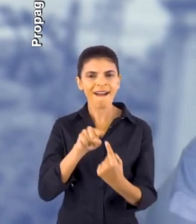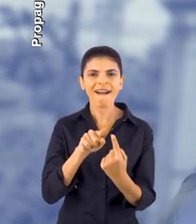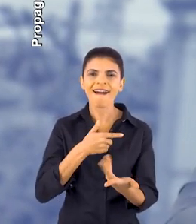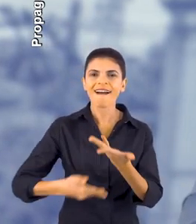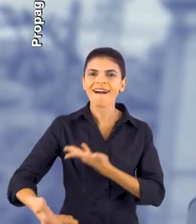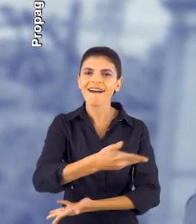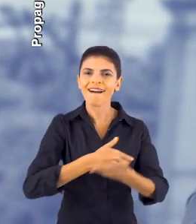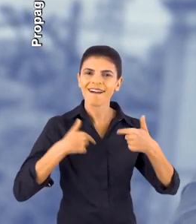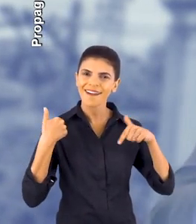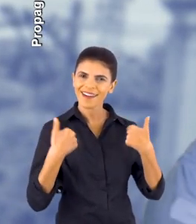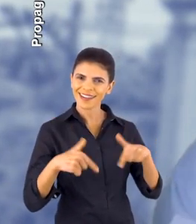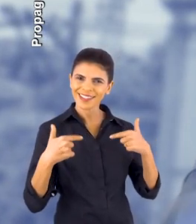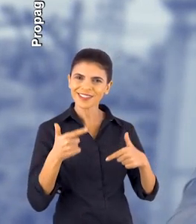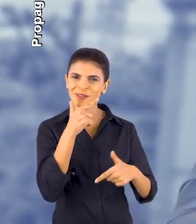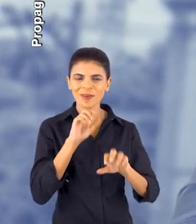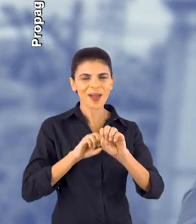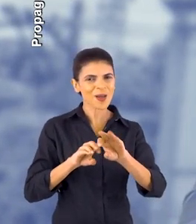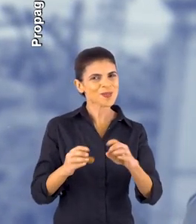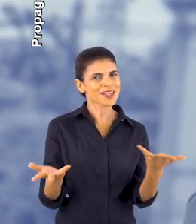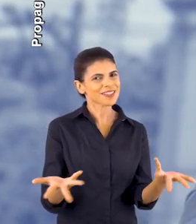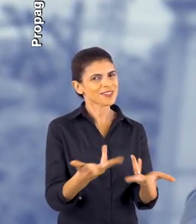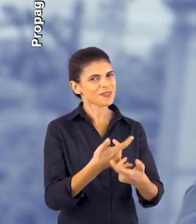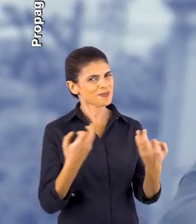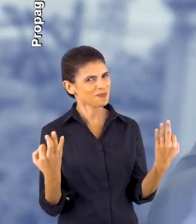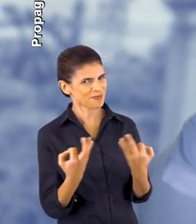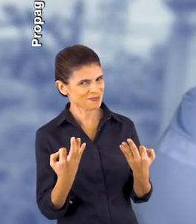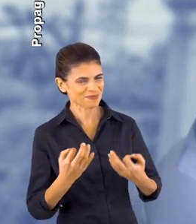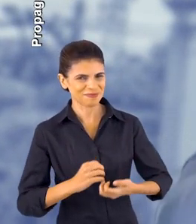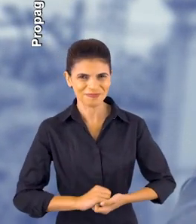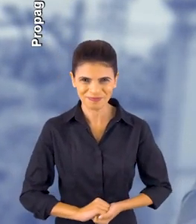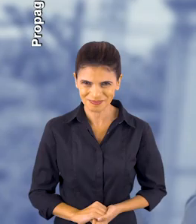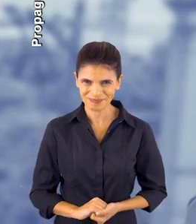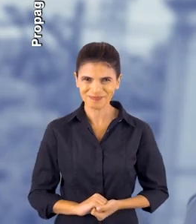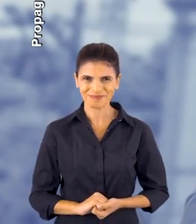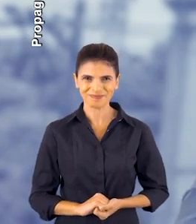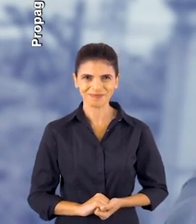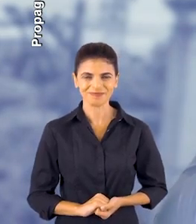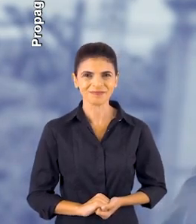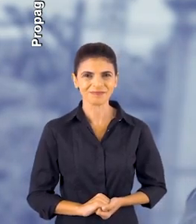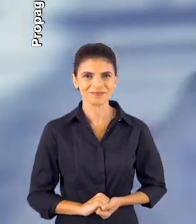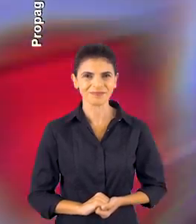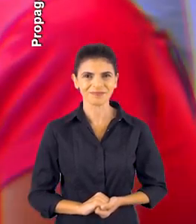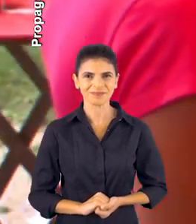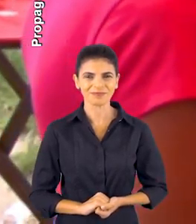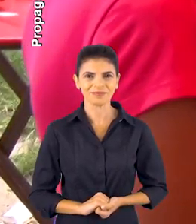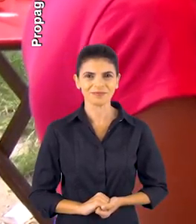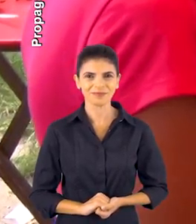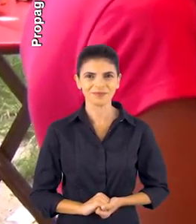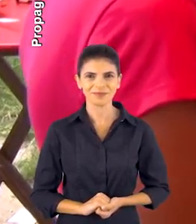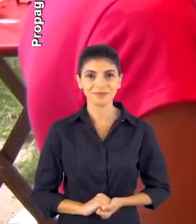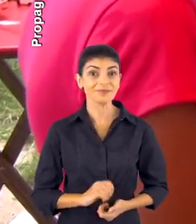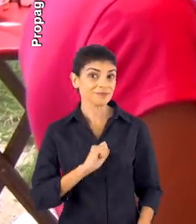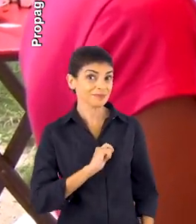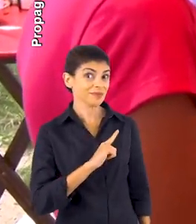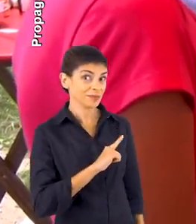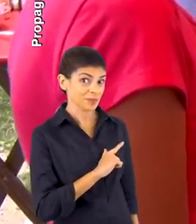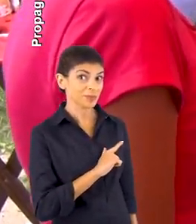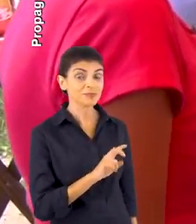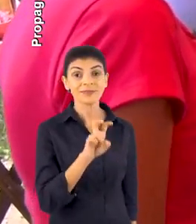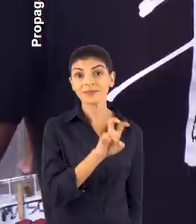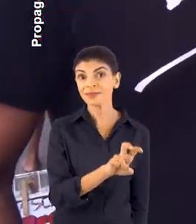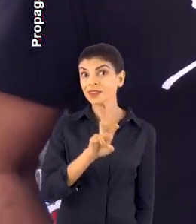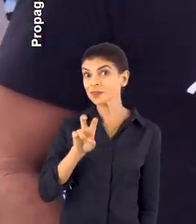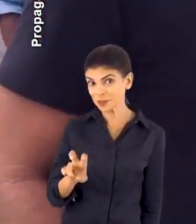condições de trabalho e assim realizarem o seu trabalho perfeito na educação. É isso aí, São